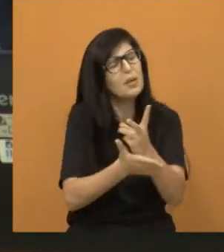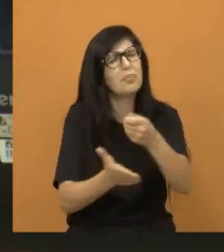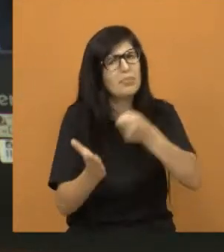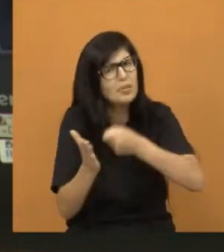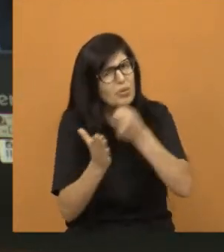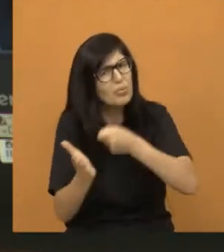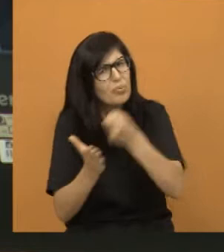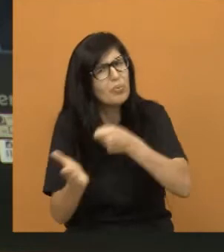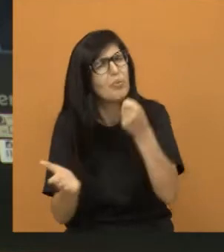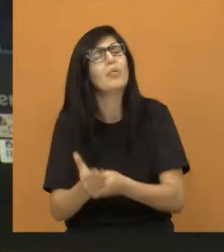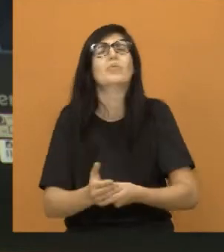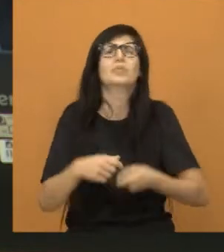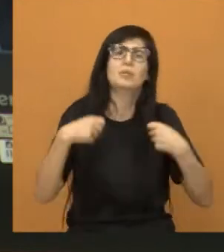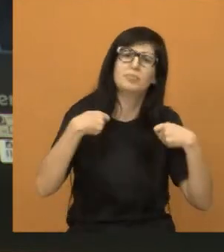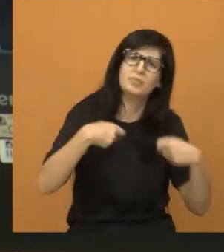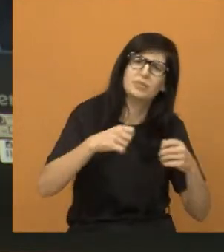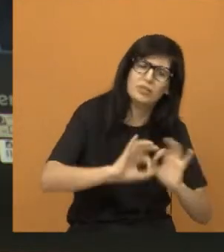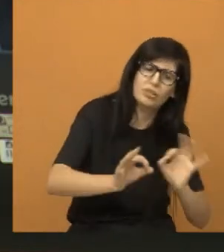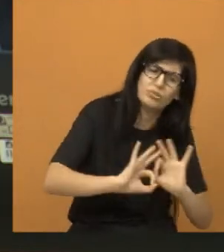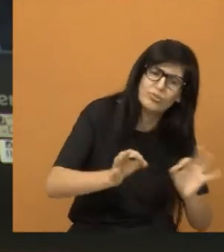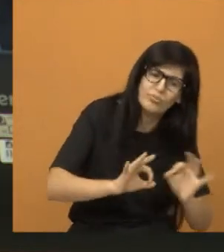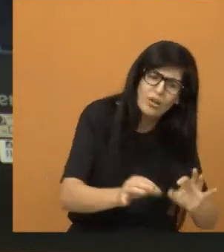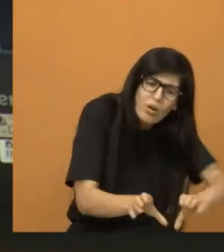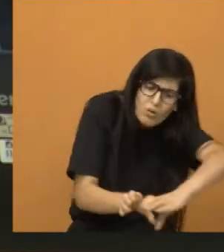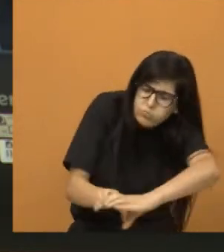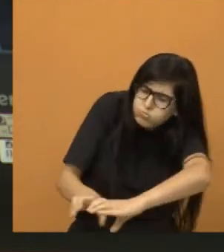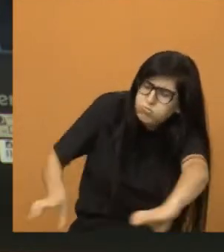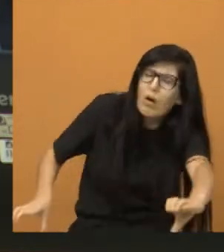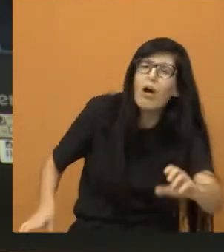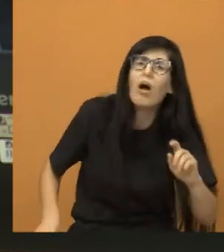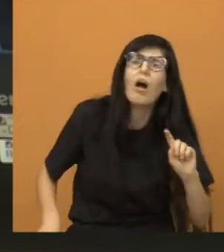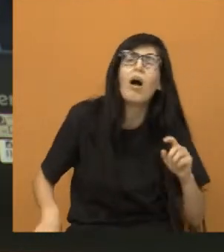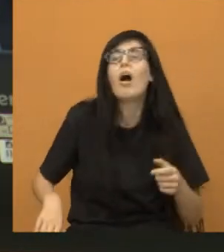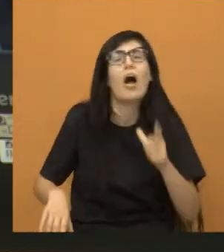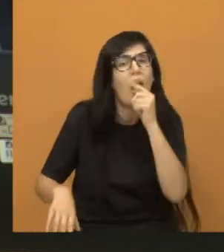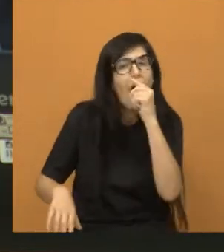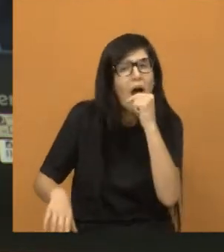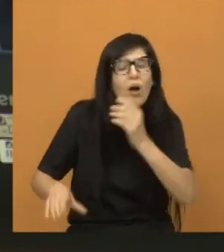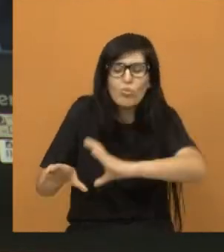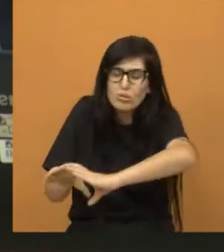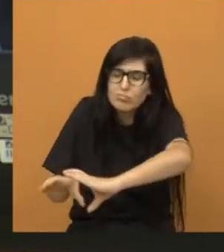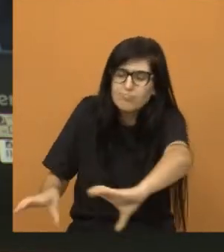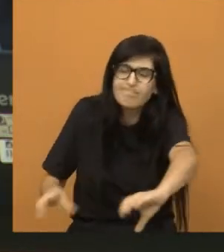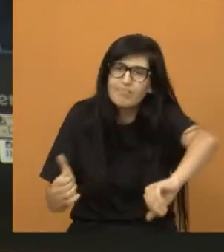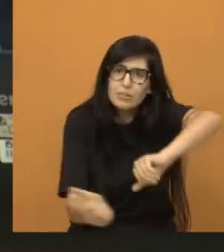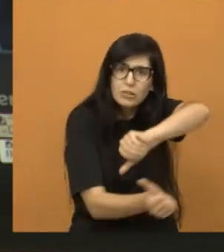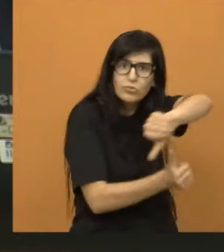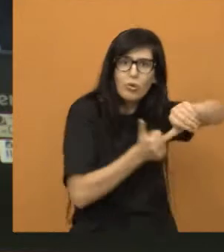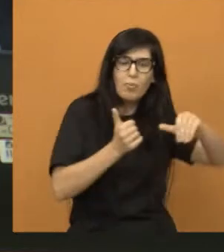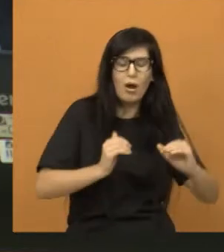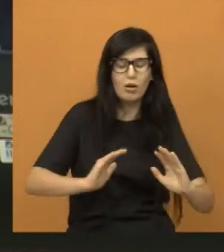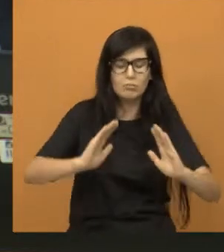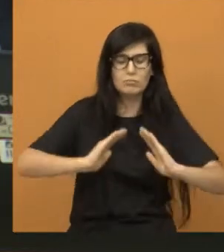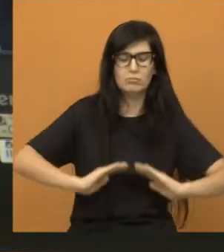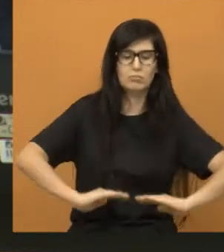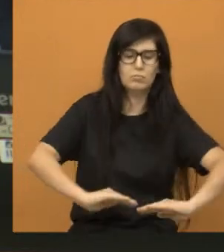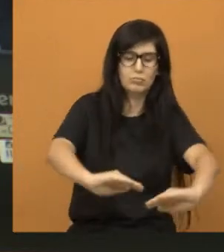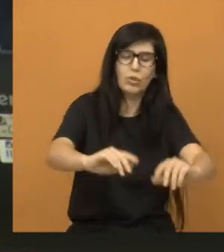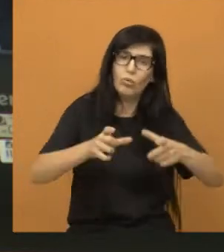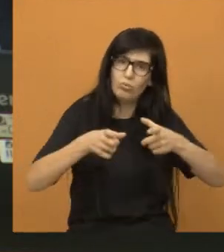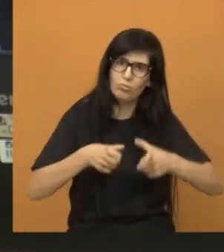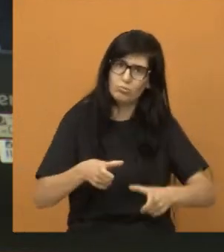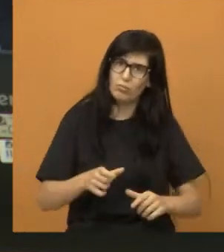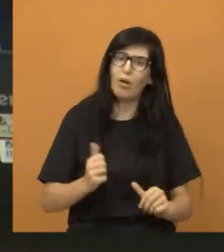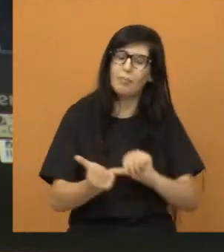drenagem do Jardim Emílio, a Diogo Fontes. Pode ficar sossegado que vão sair essas obras. A gente está confiando na